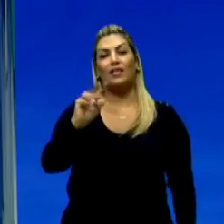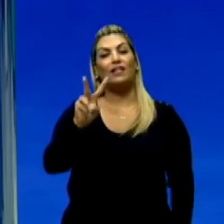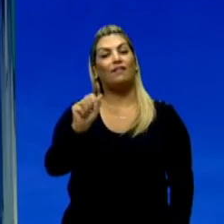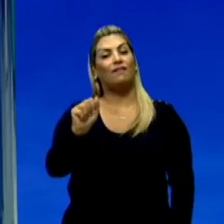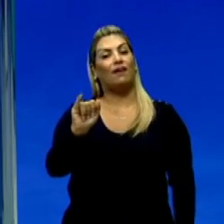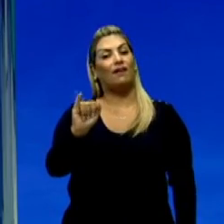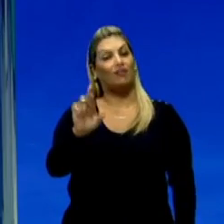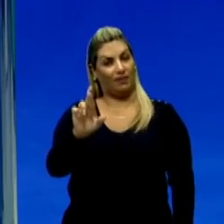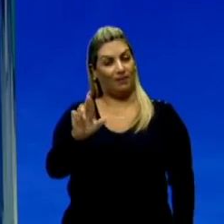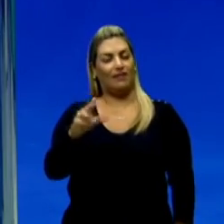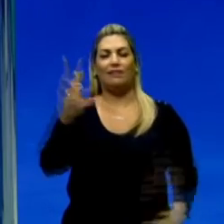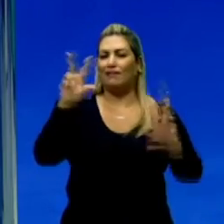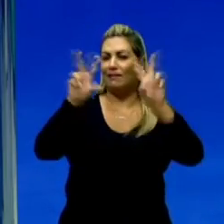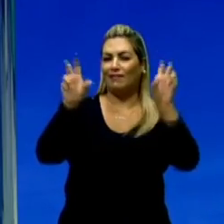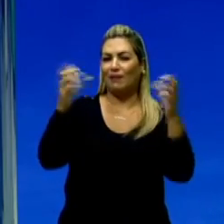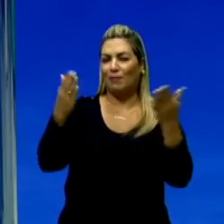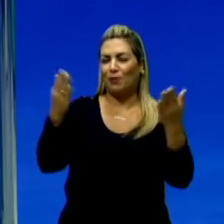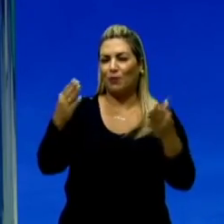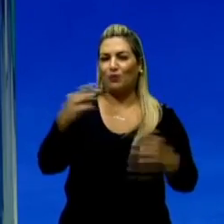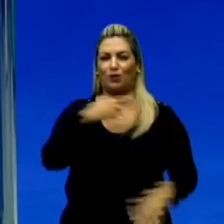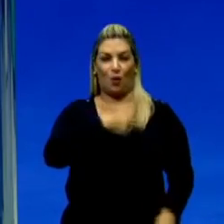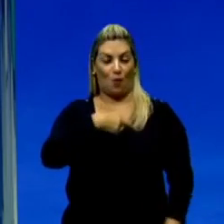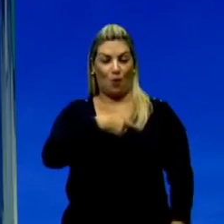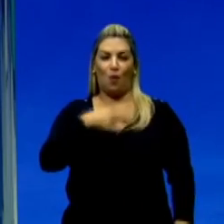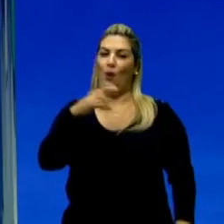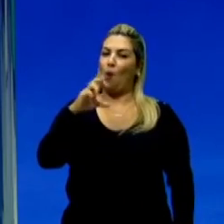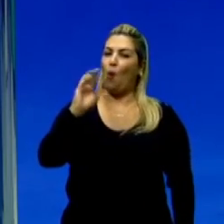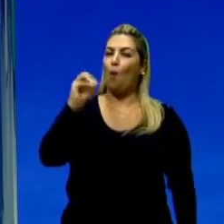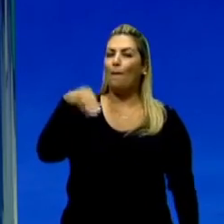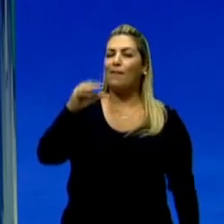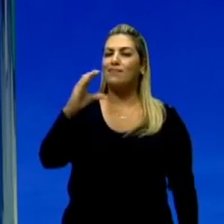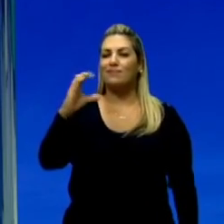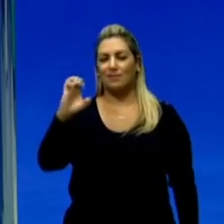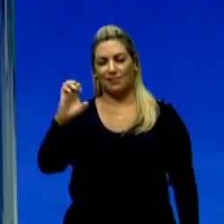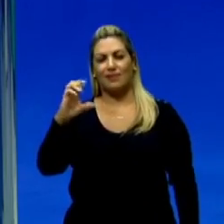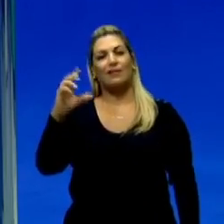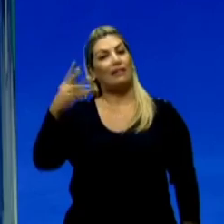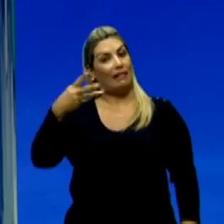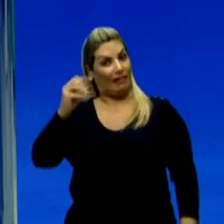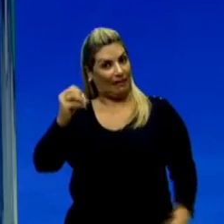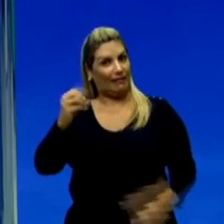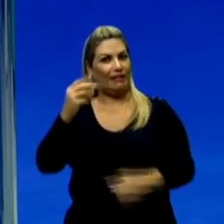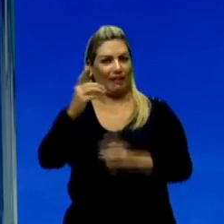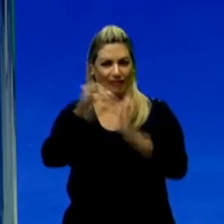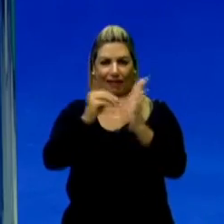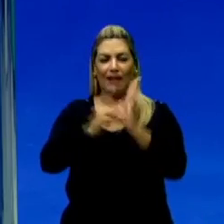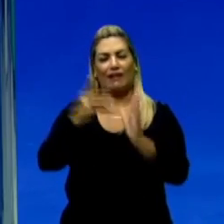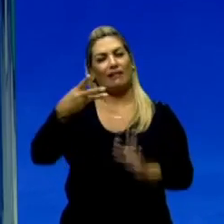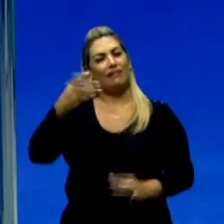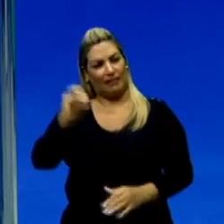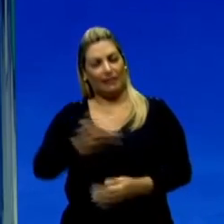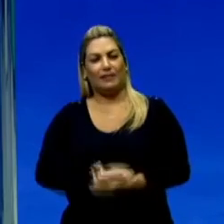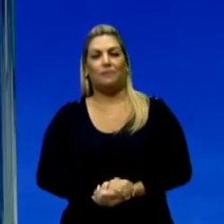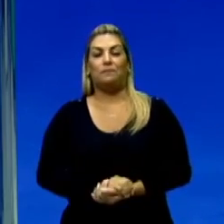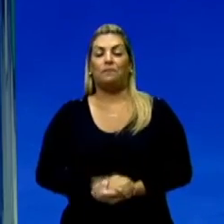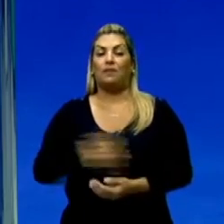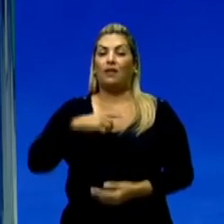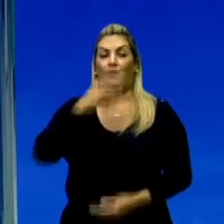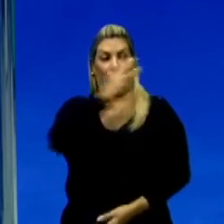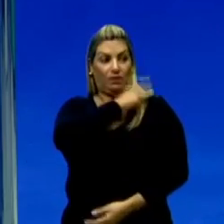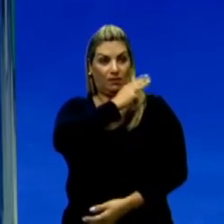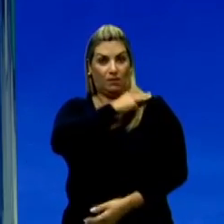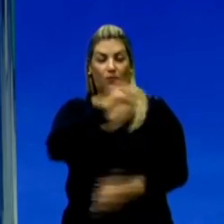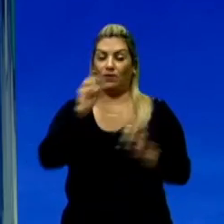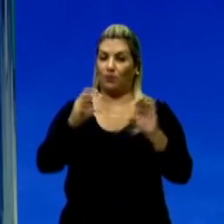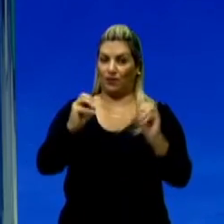nosso tema de hoje é sobre o Romance de Trinta, conteúdo importante para os estudantes da terceira série do Ensino Médio e também para